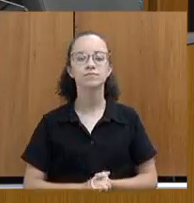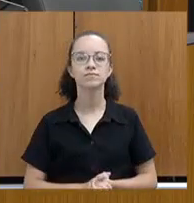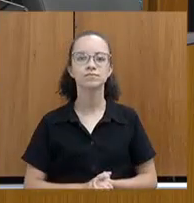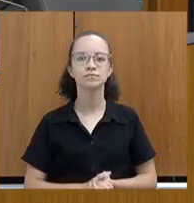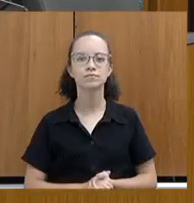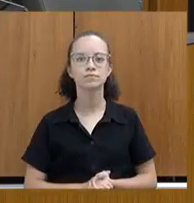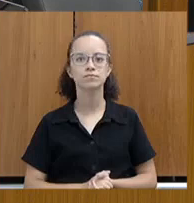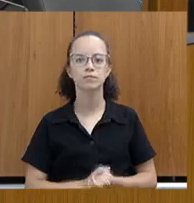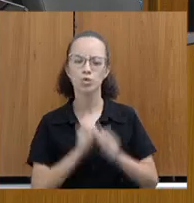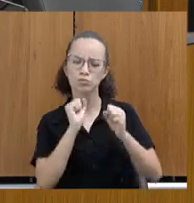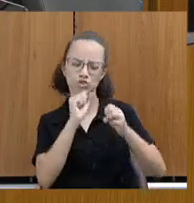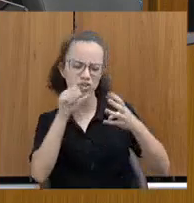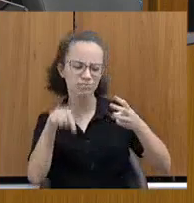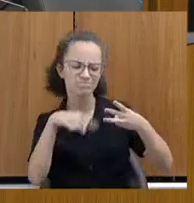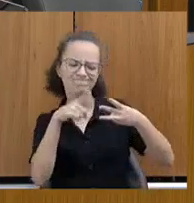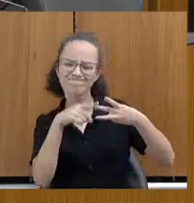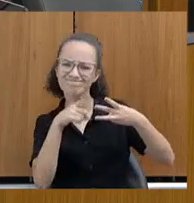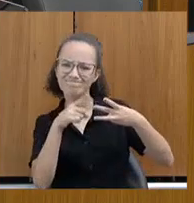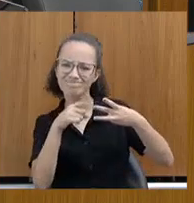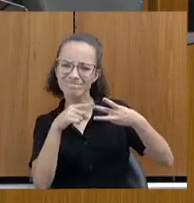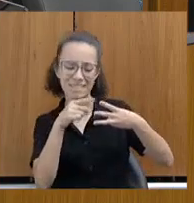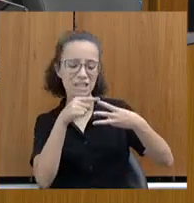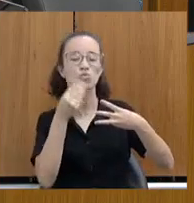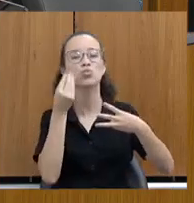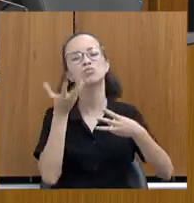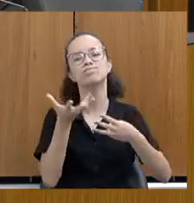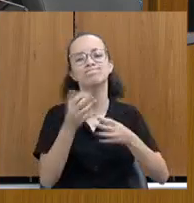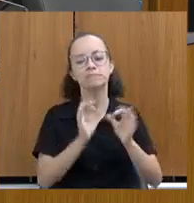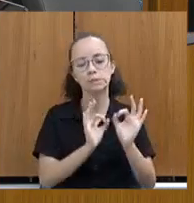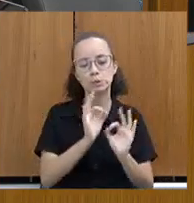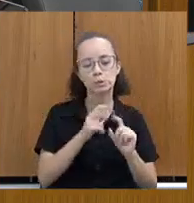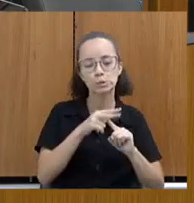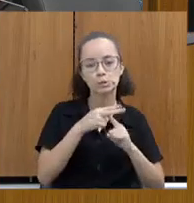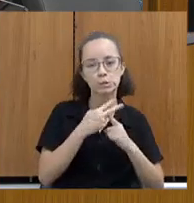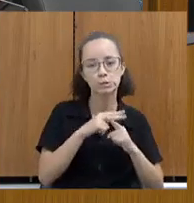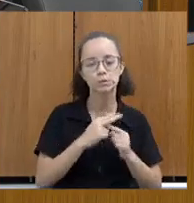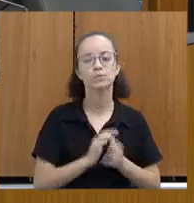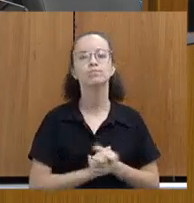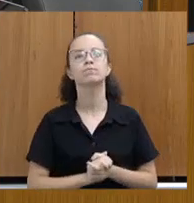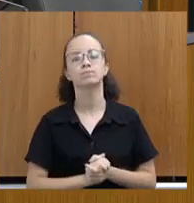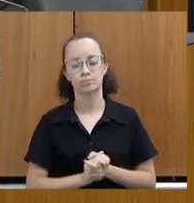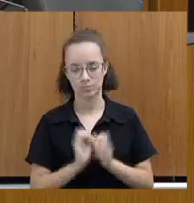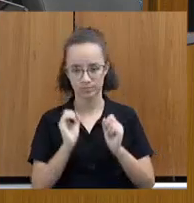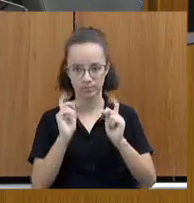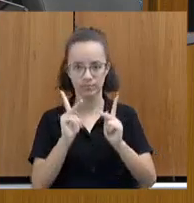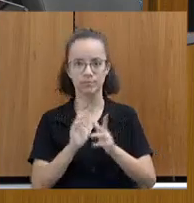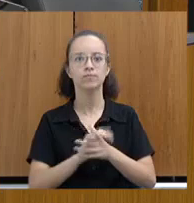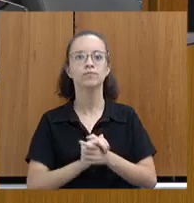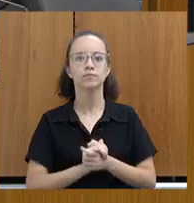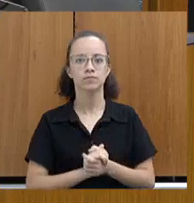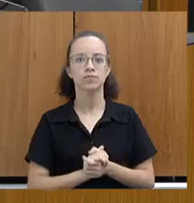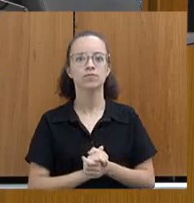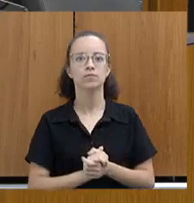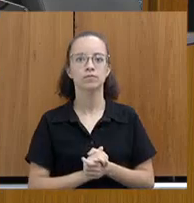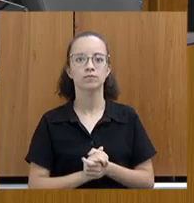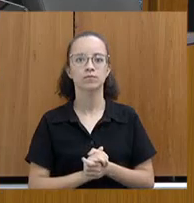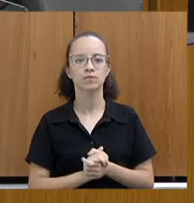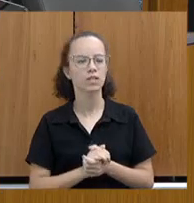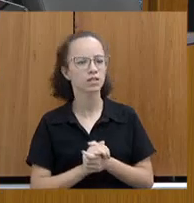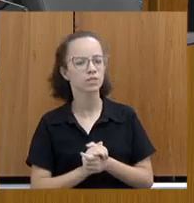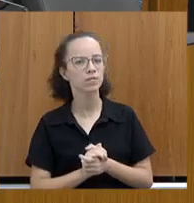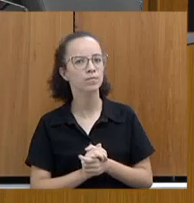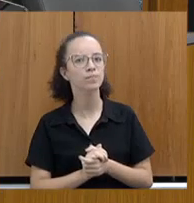Podia passar para o deputado Betão, que eu vou me acomodar aqui para fazer um tempo. Está certo. Lá após a palavra de Betão, eu